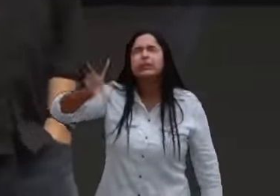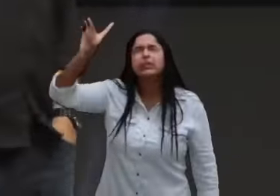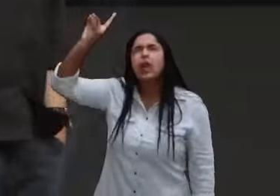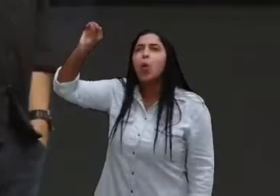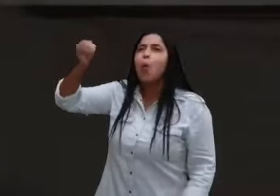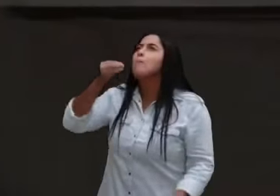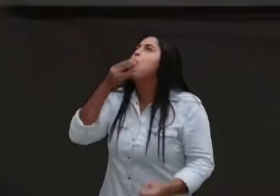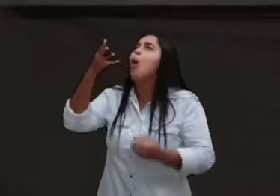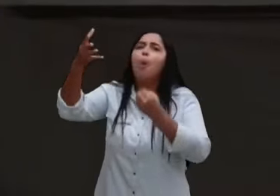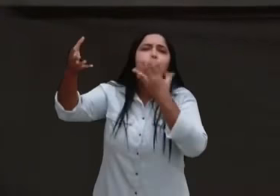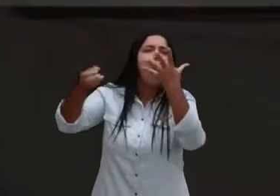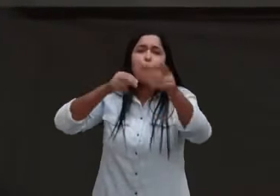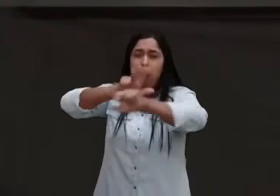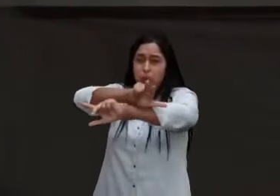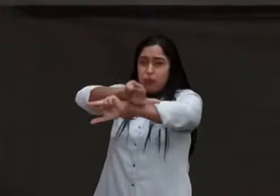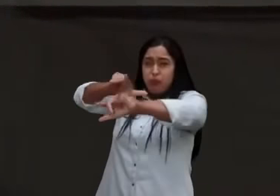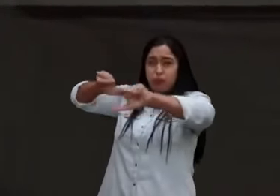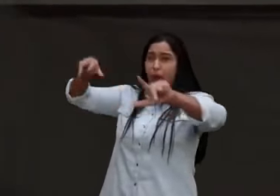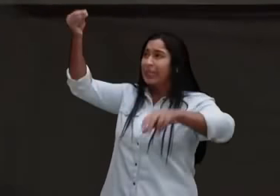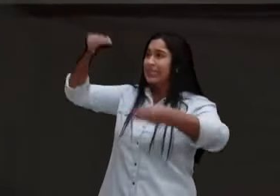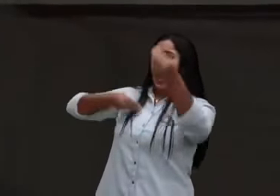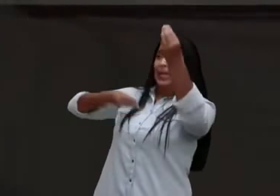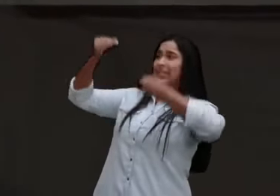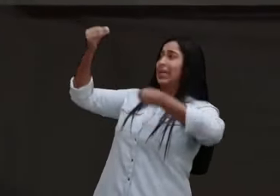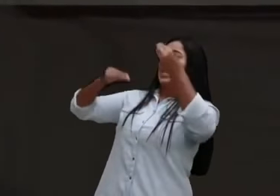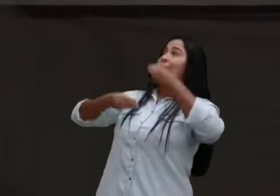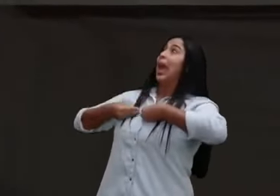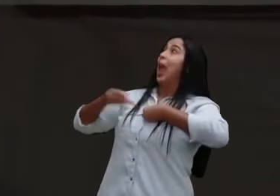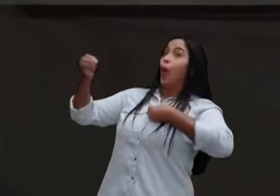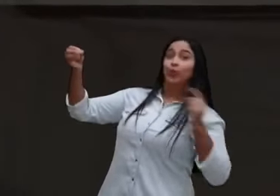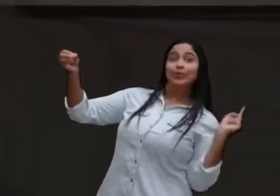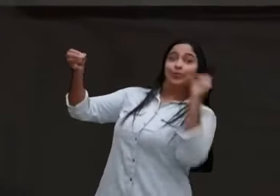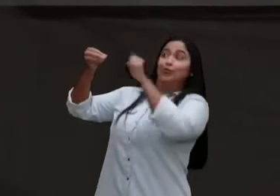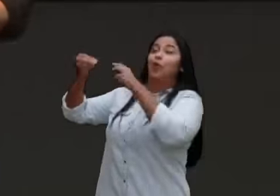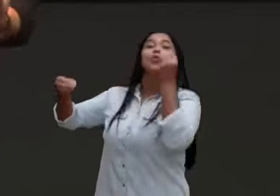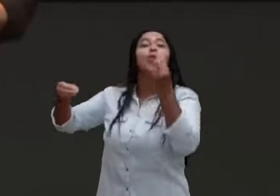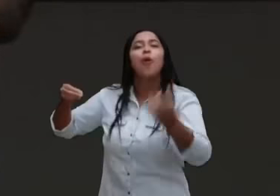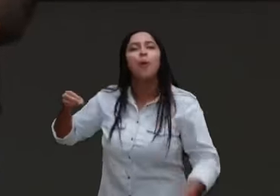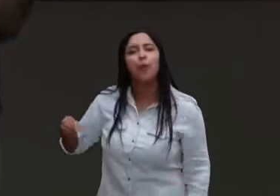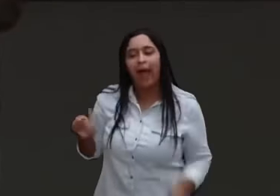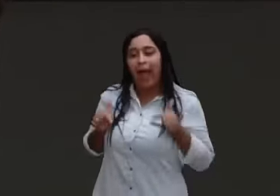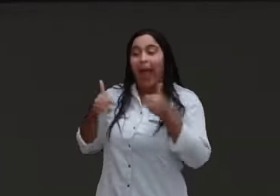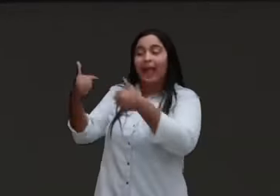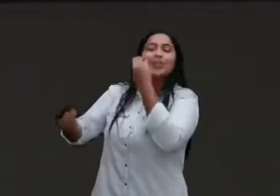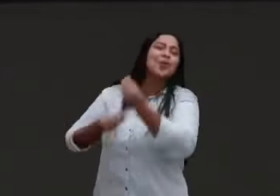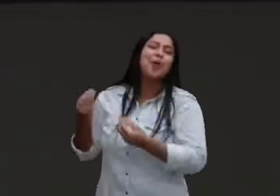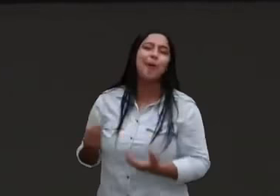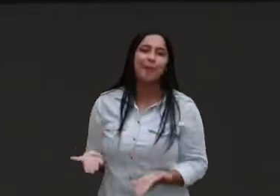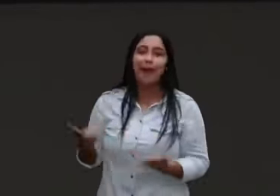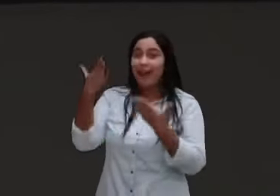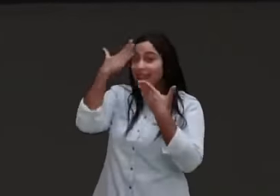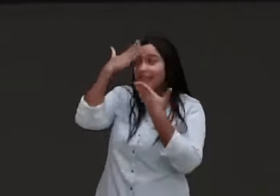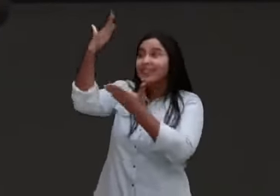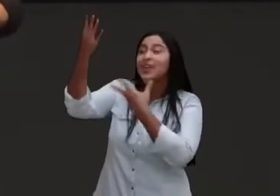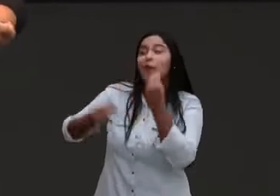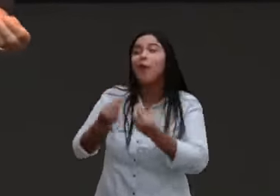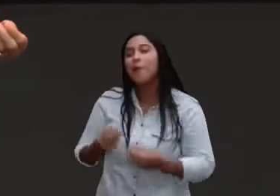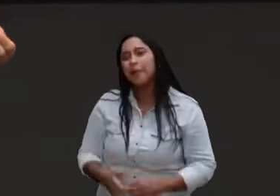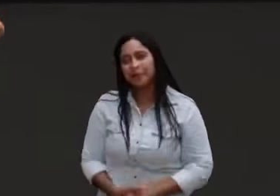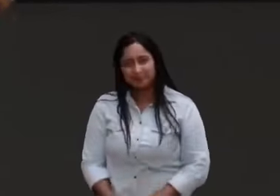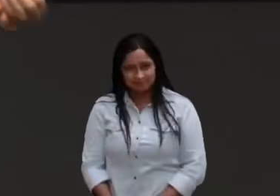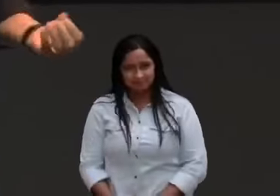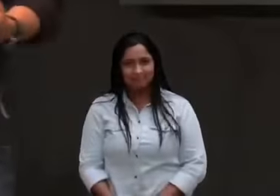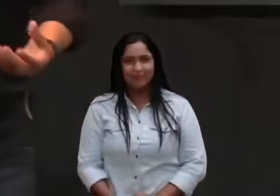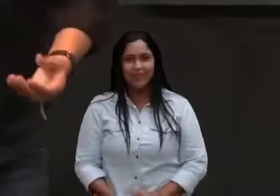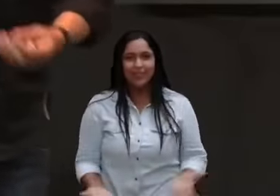já que ninguém merece confiança, já que todo homem, numa circunstância ou outra, pode falhar, todo mundo,